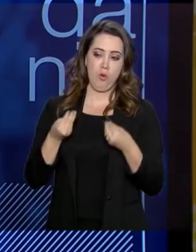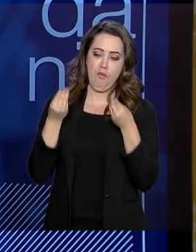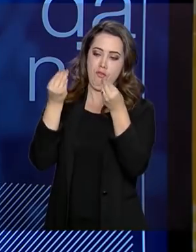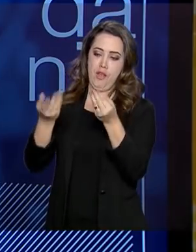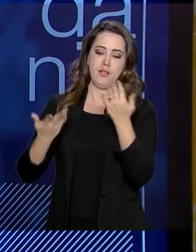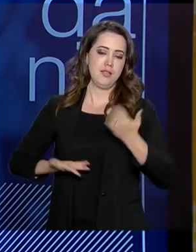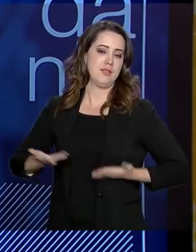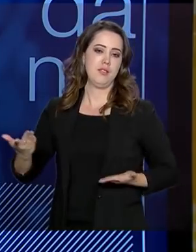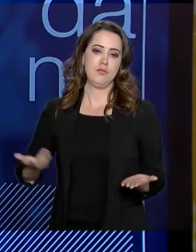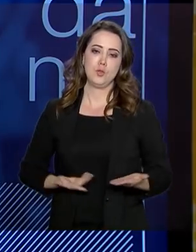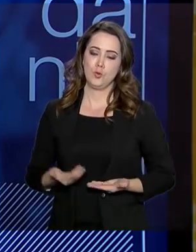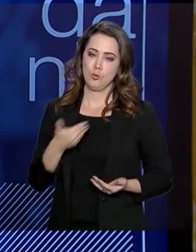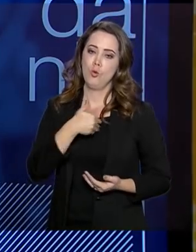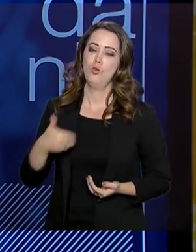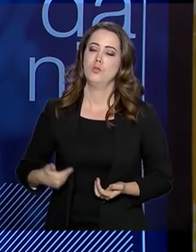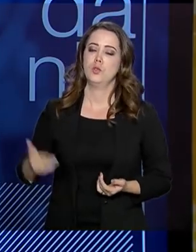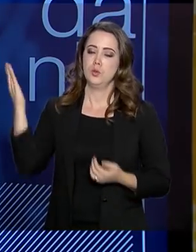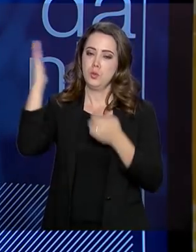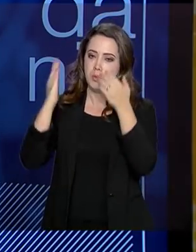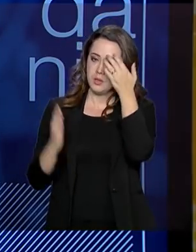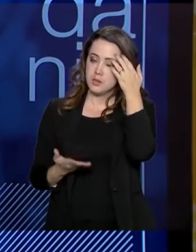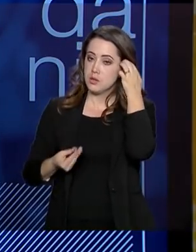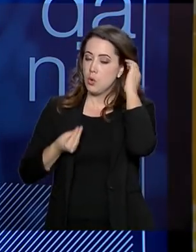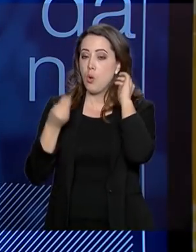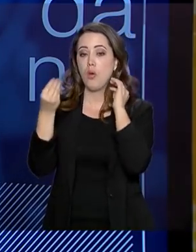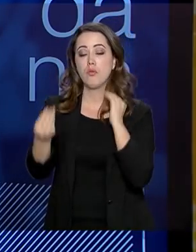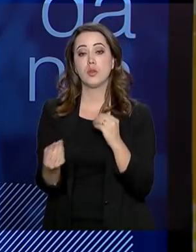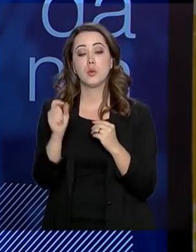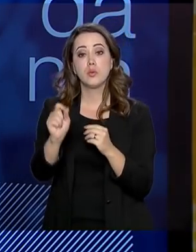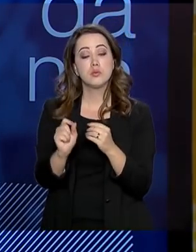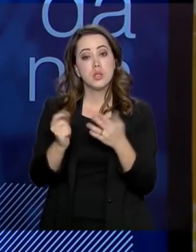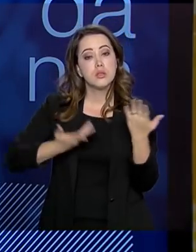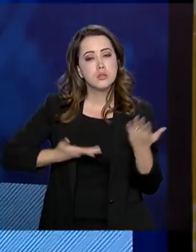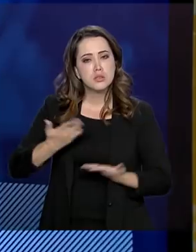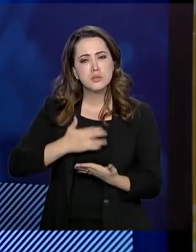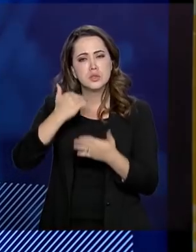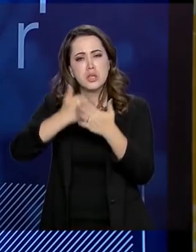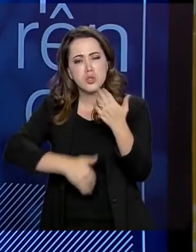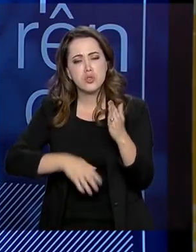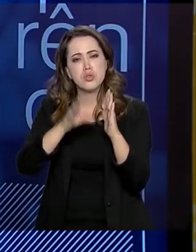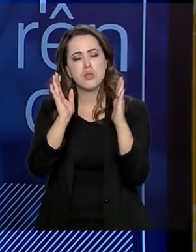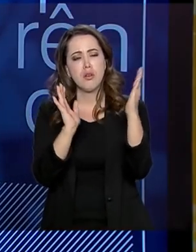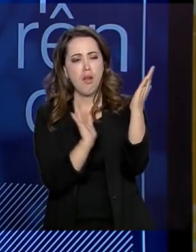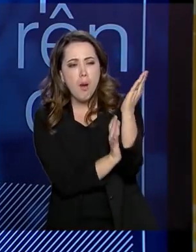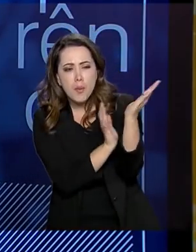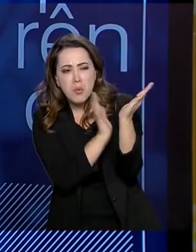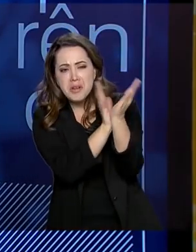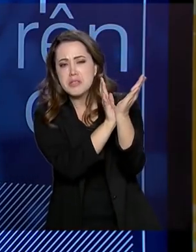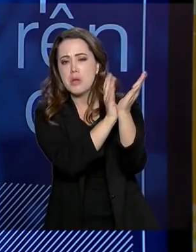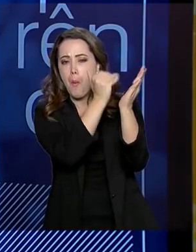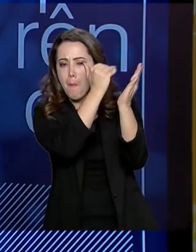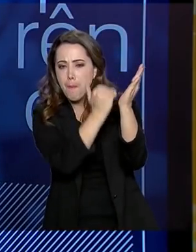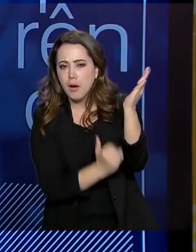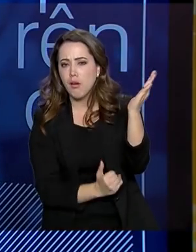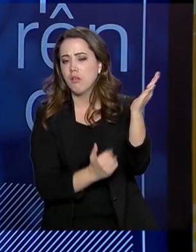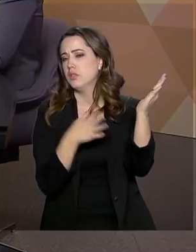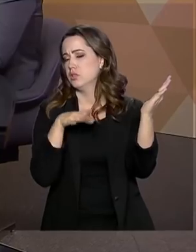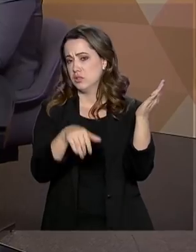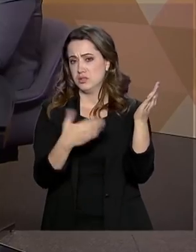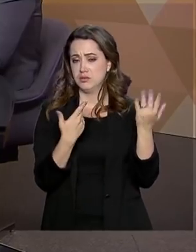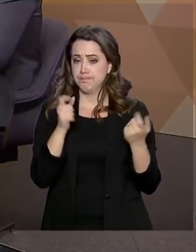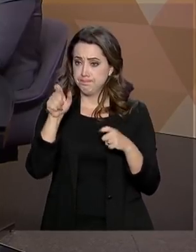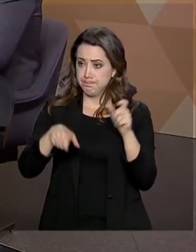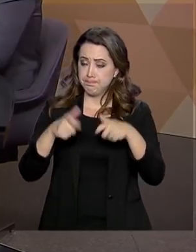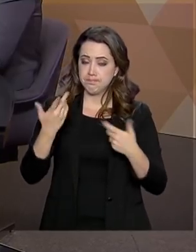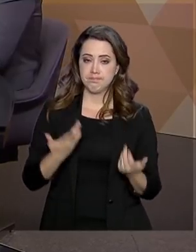serviço. O governo brasileiro é um grande prestador de serviço e quer tirar essa burocracia das costas do brasileiro. Em relação a